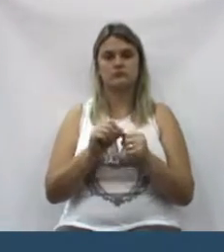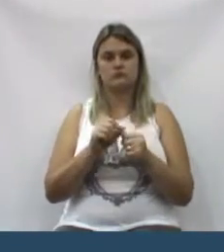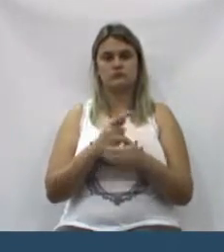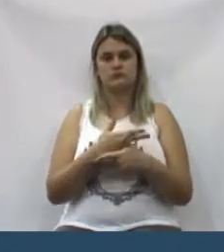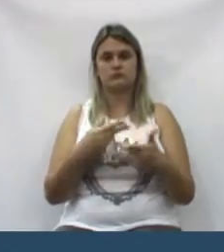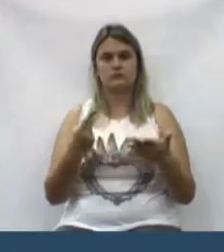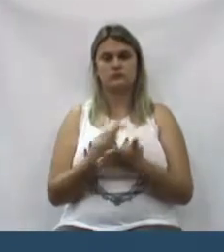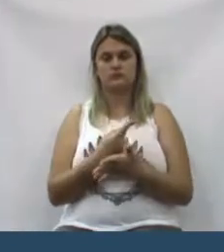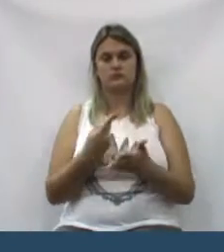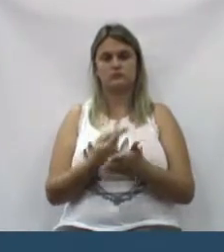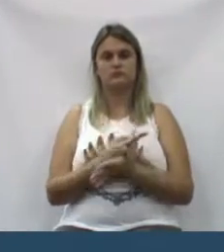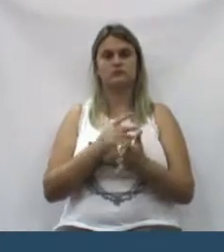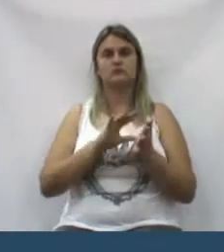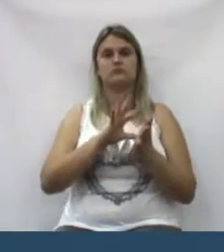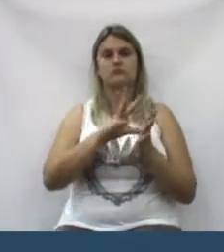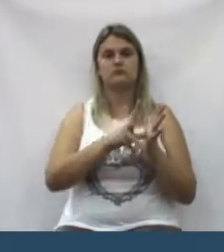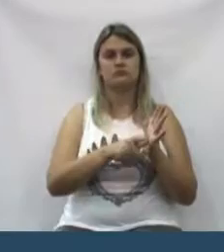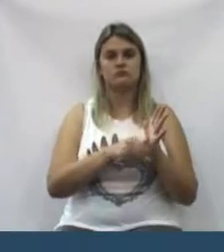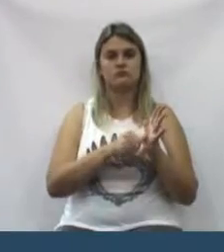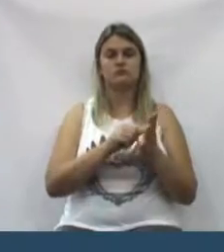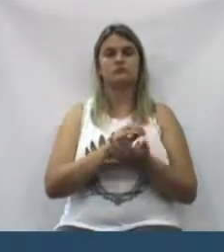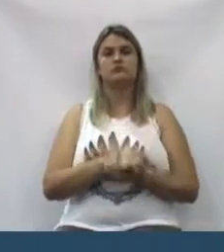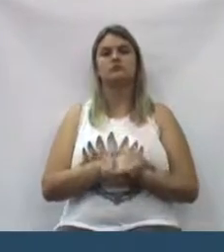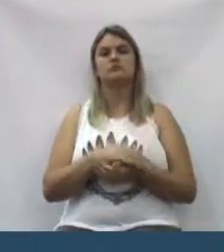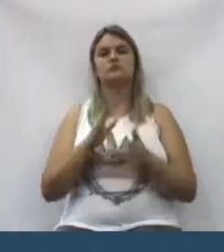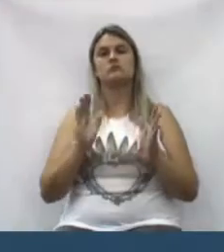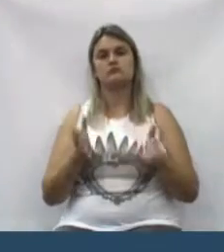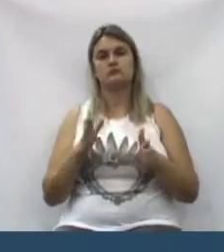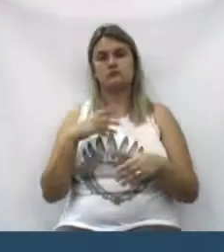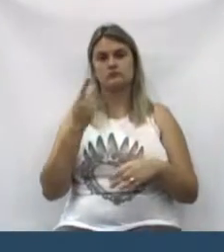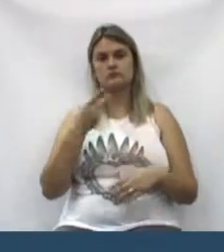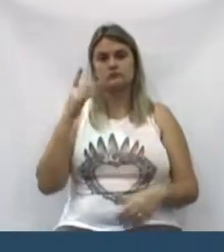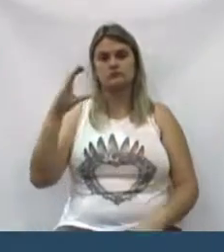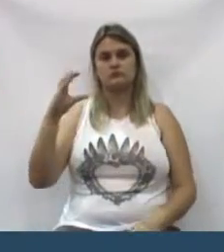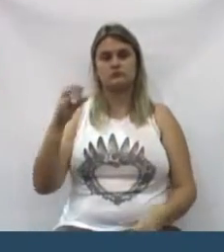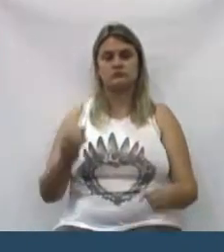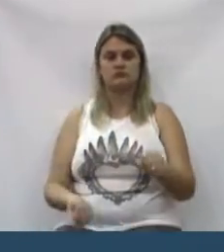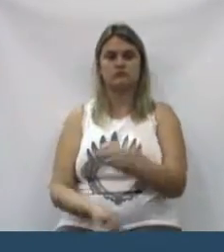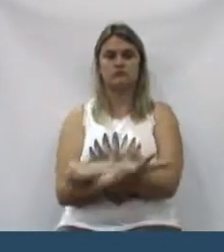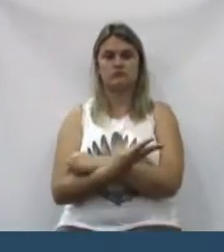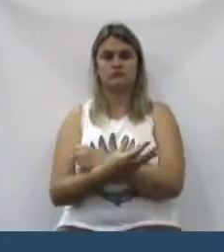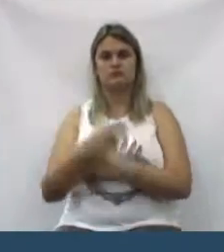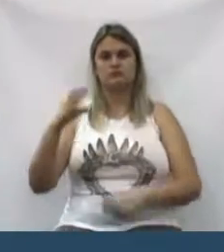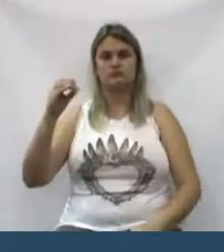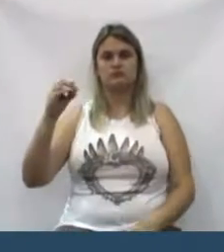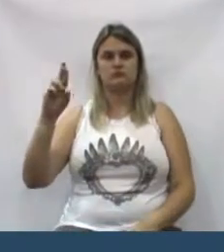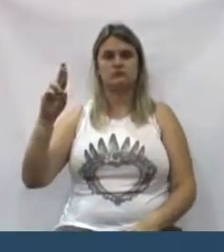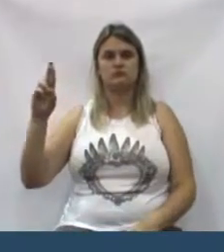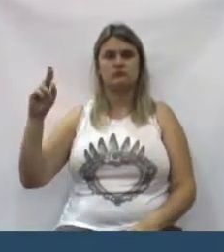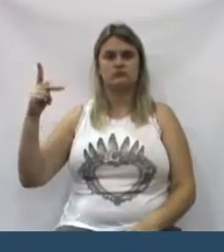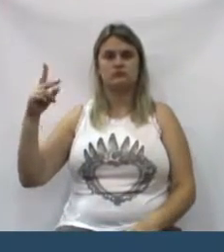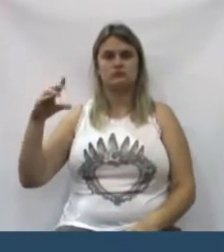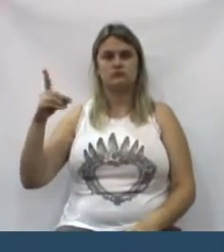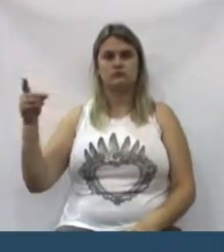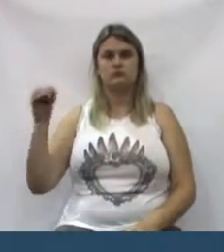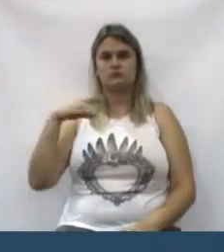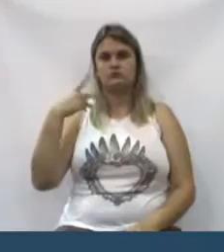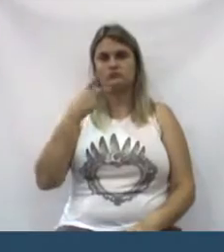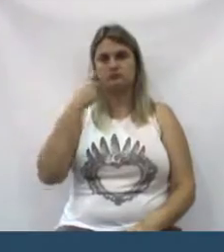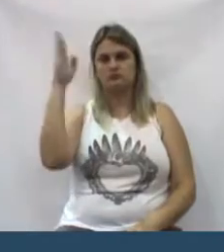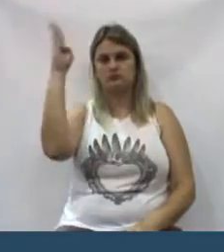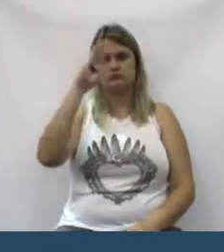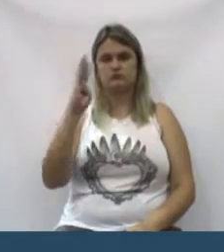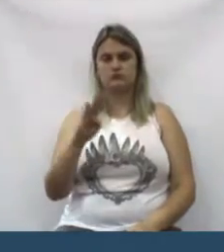a corrupção, que hoje falar em corrupção é falar do Brasil inteiro, né?